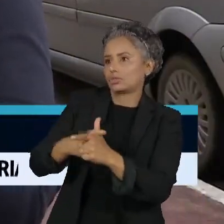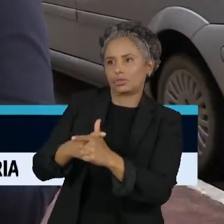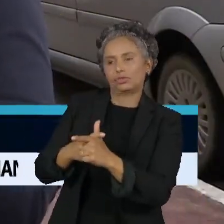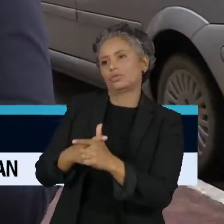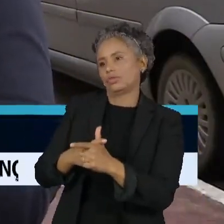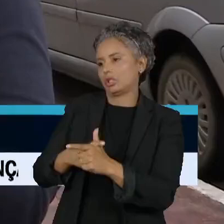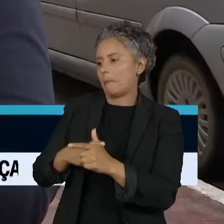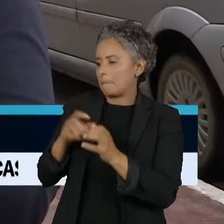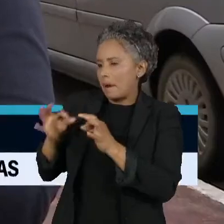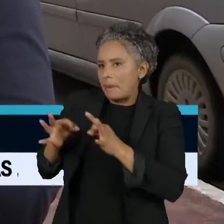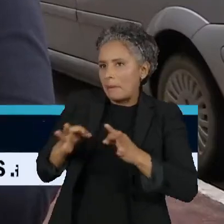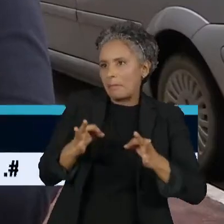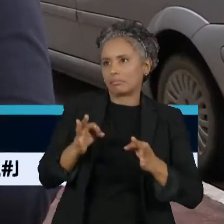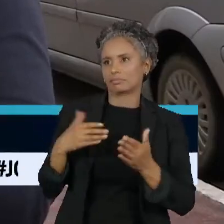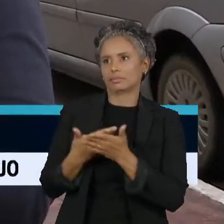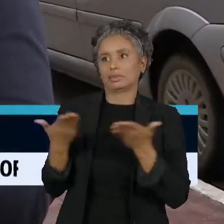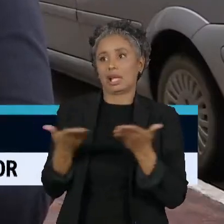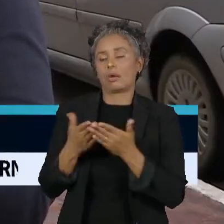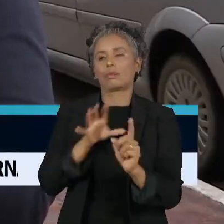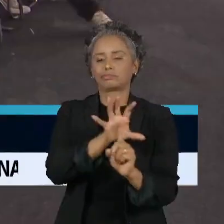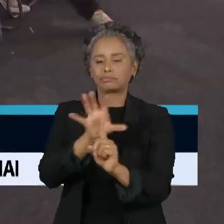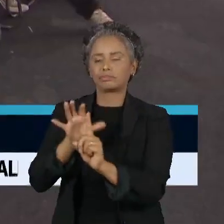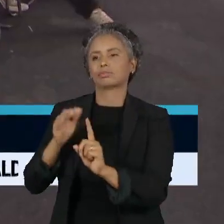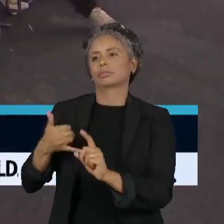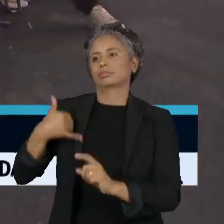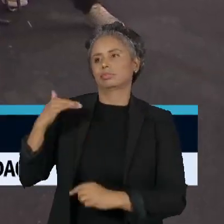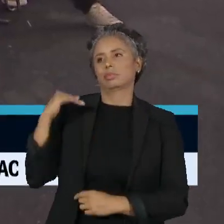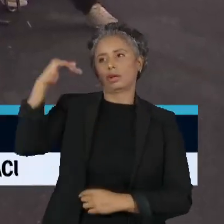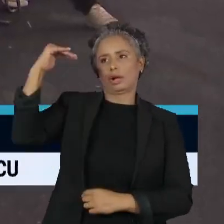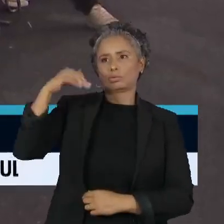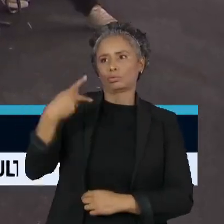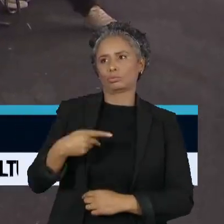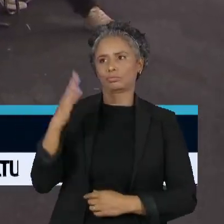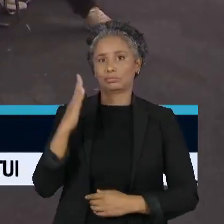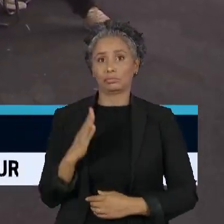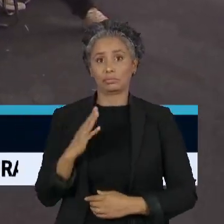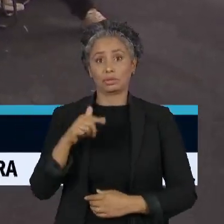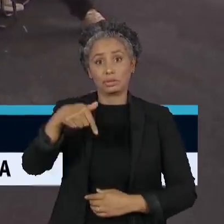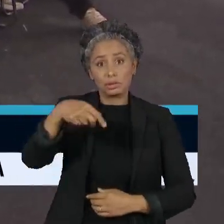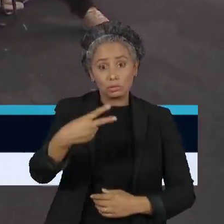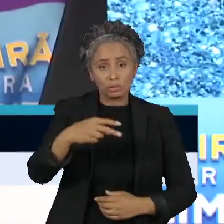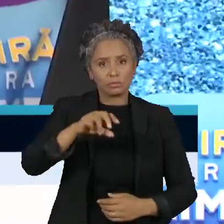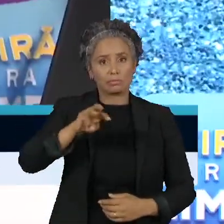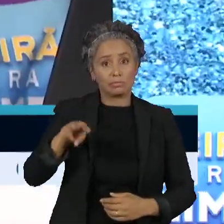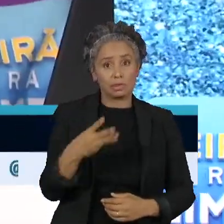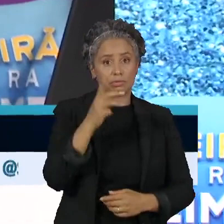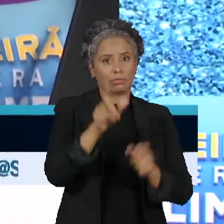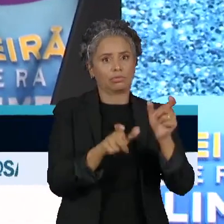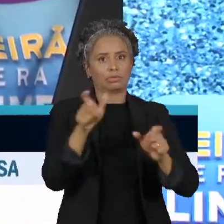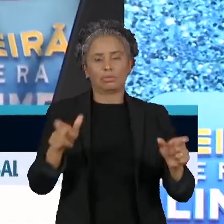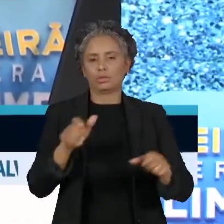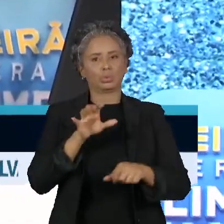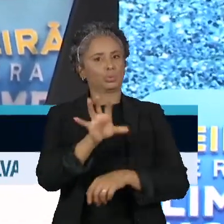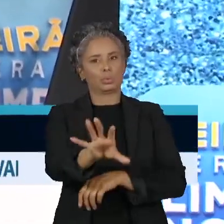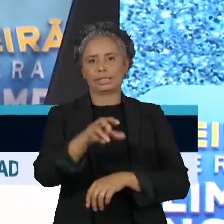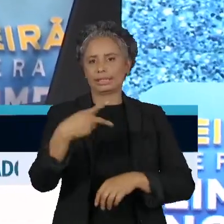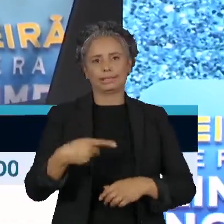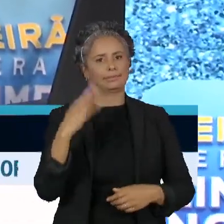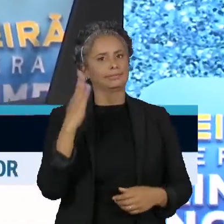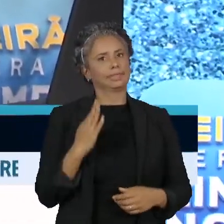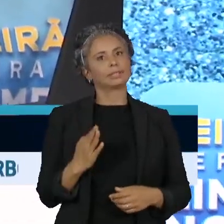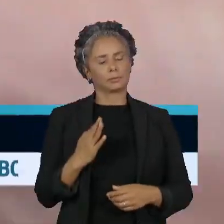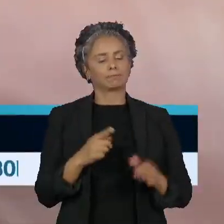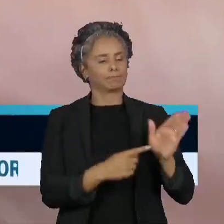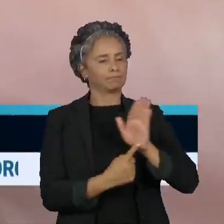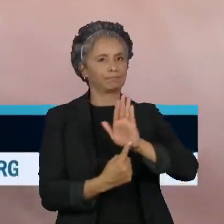quase a metade dos adultos brasileiros. Quase 72 milhões de pessoas estão nessa situação no país, segundo